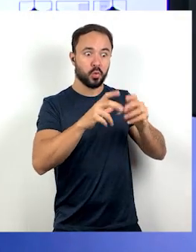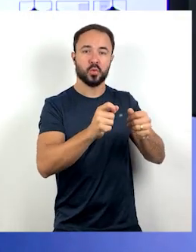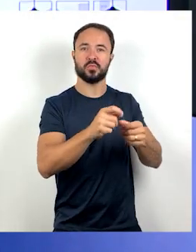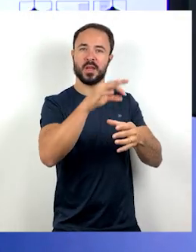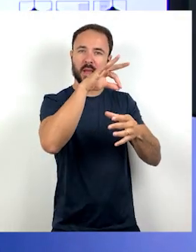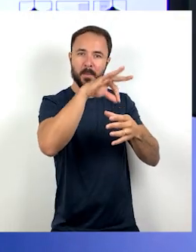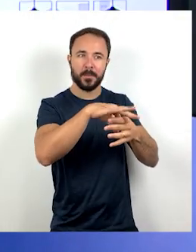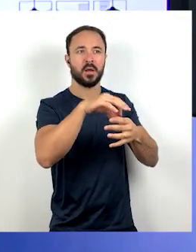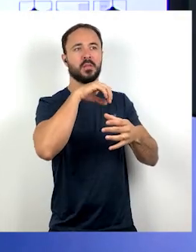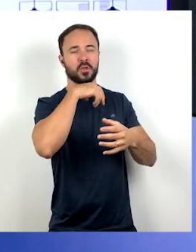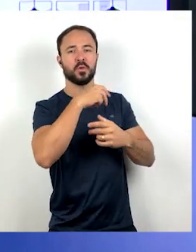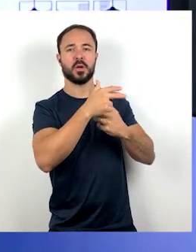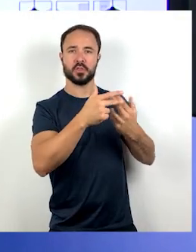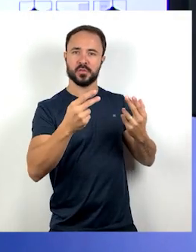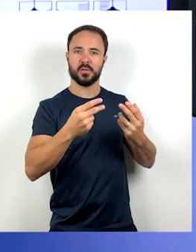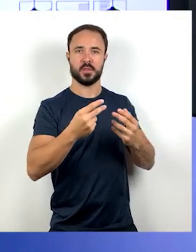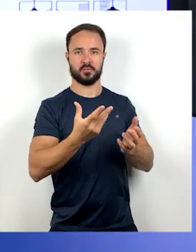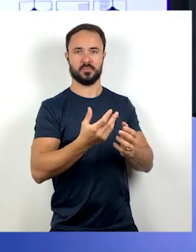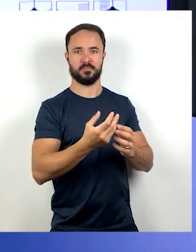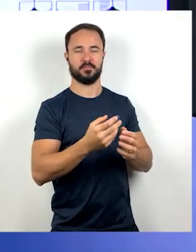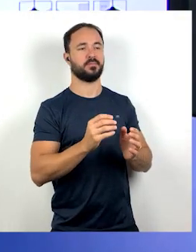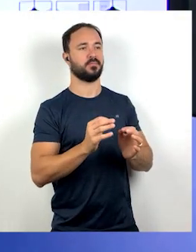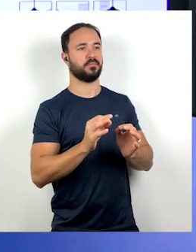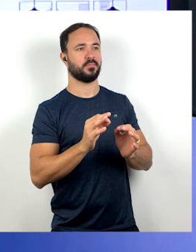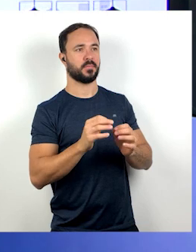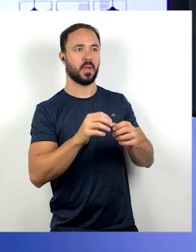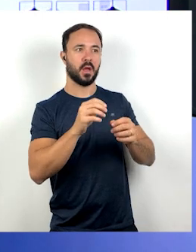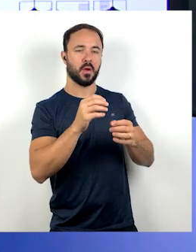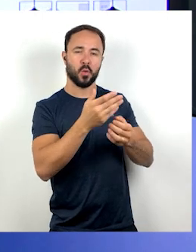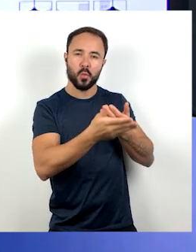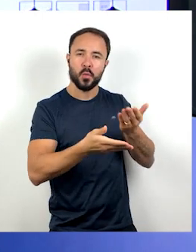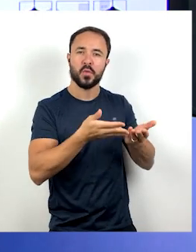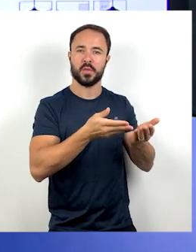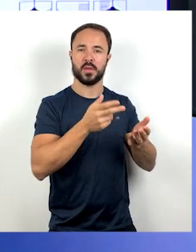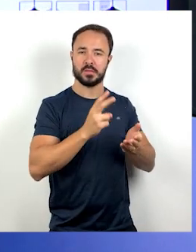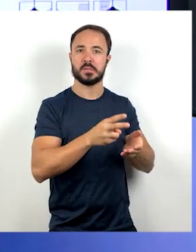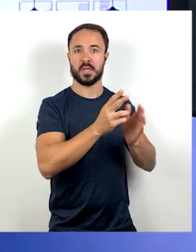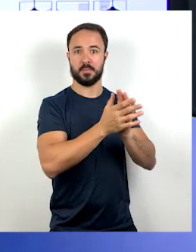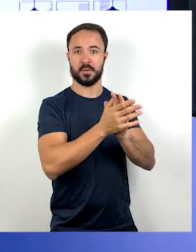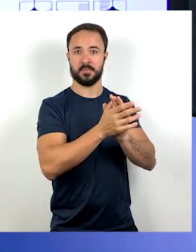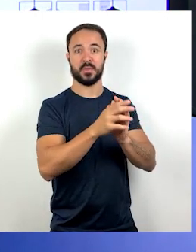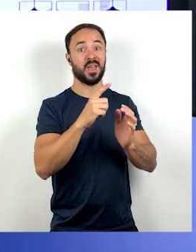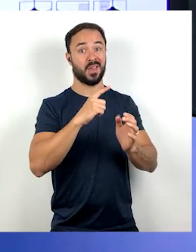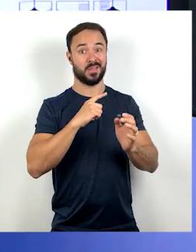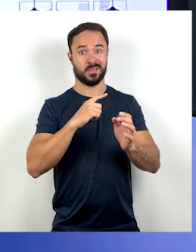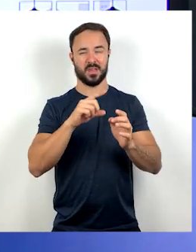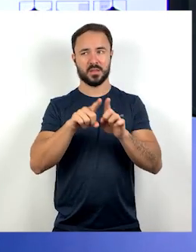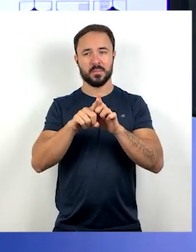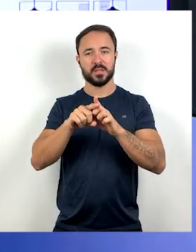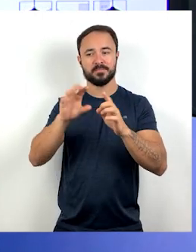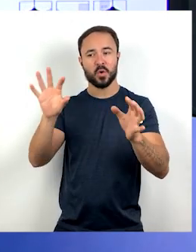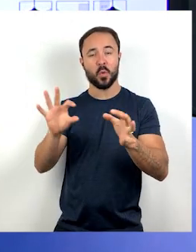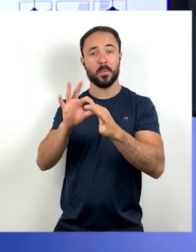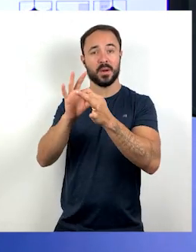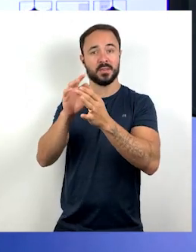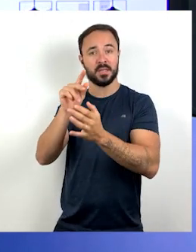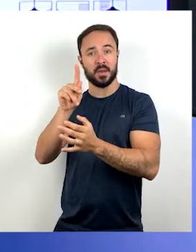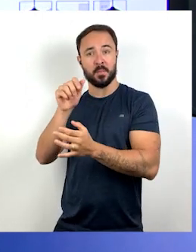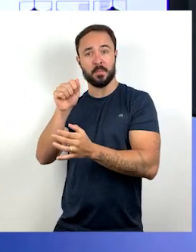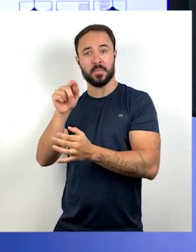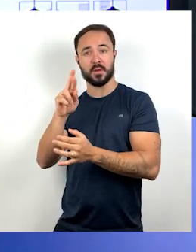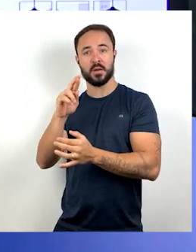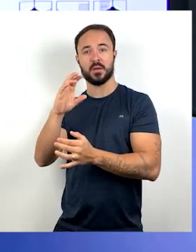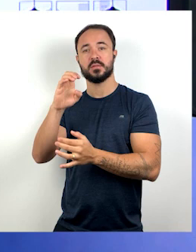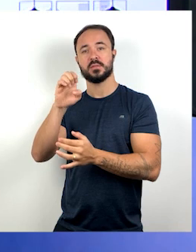né? Nós também temos os parceiros, são trabalhadores que não possuem terra, mas trabalham